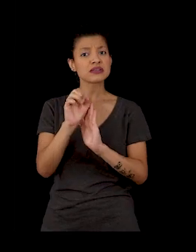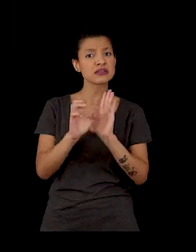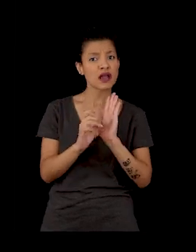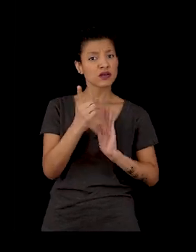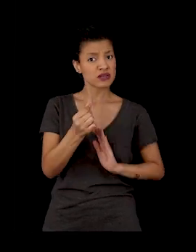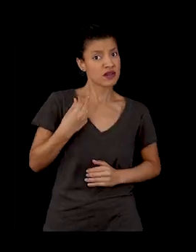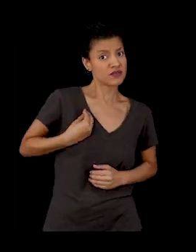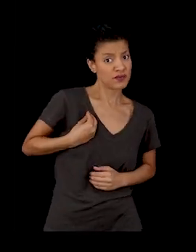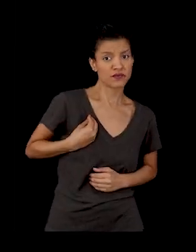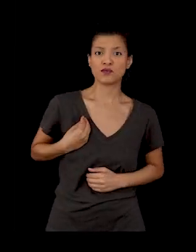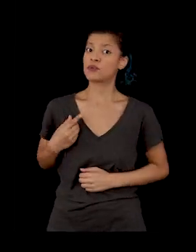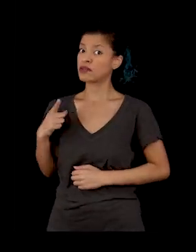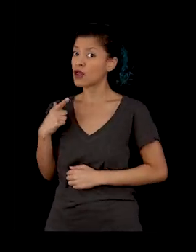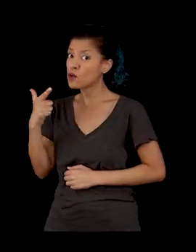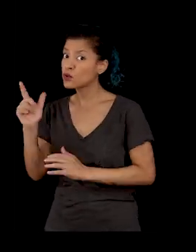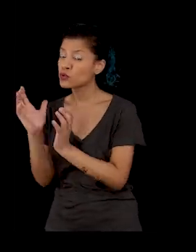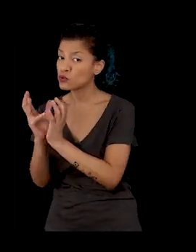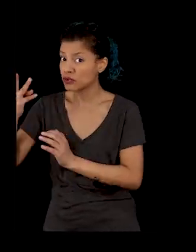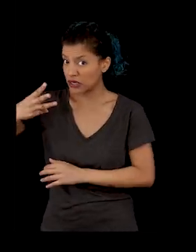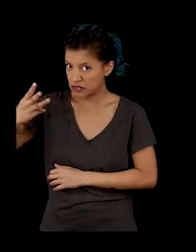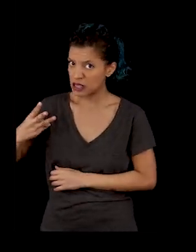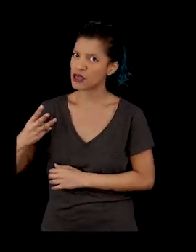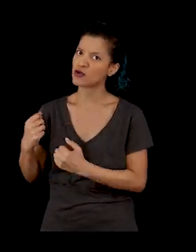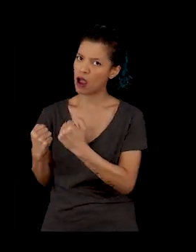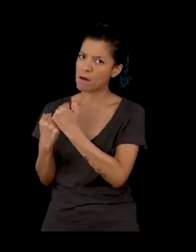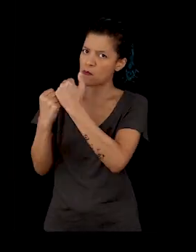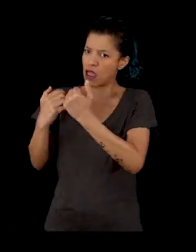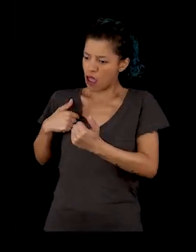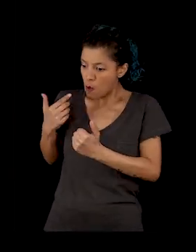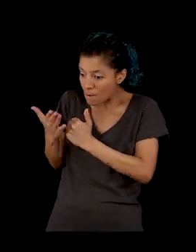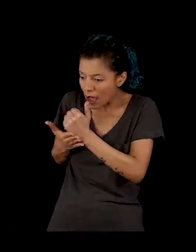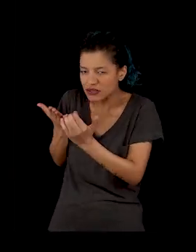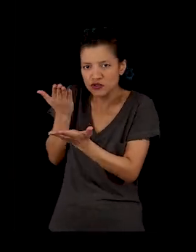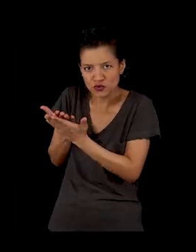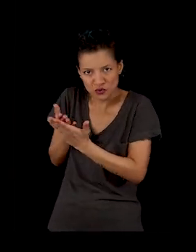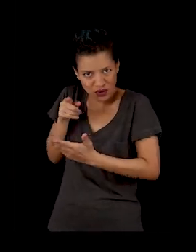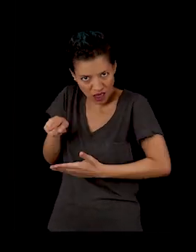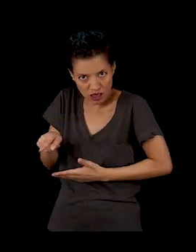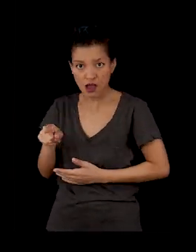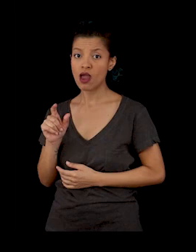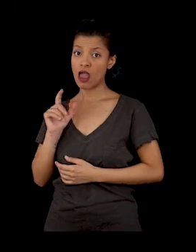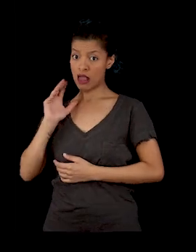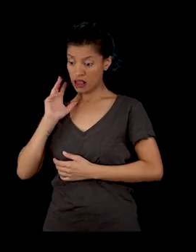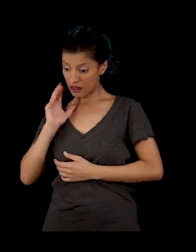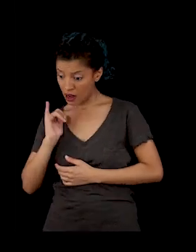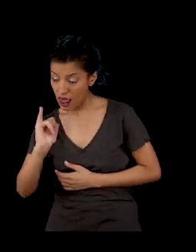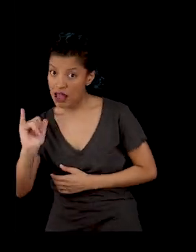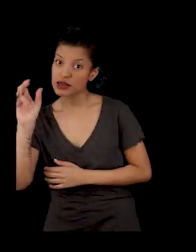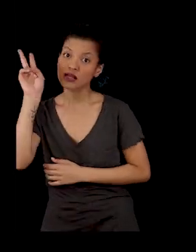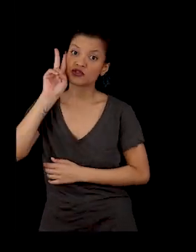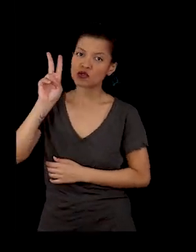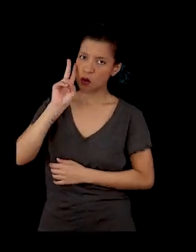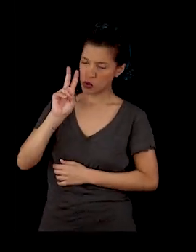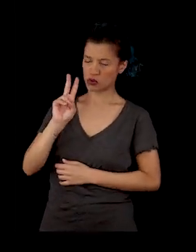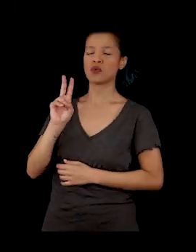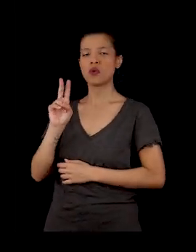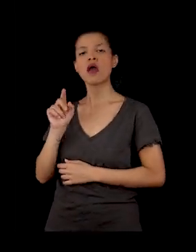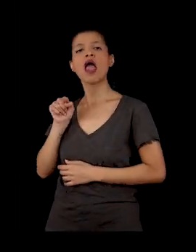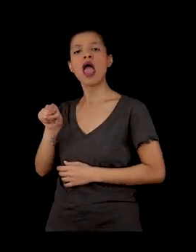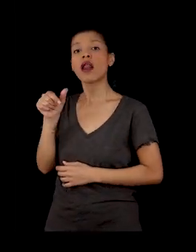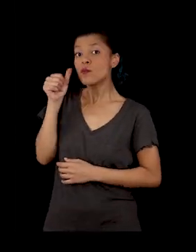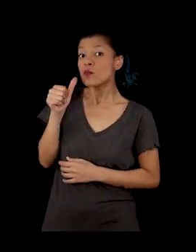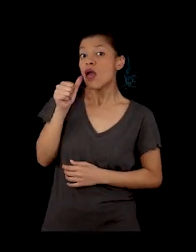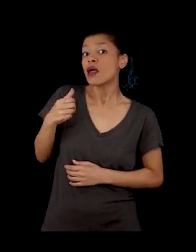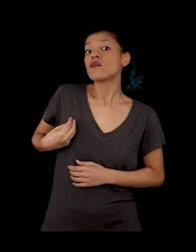endossa esta versão na qual eu me baseei, que é uma versão histórico-lendária, de que ela teria